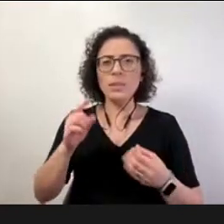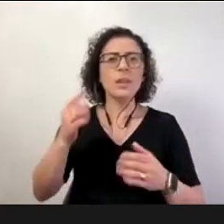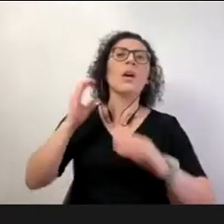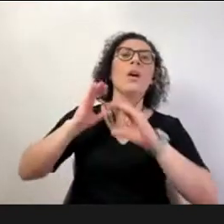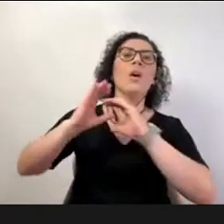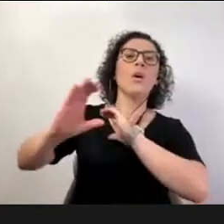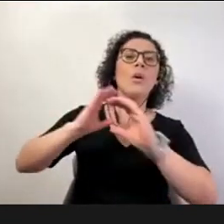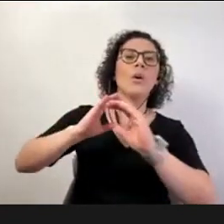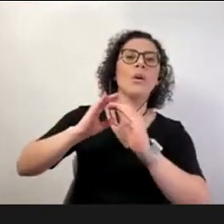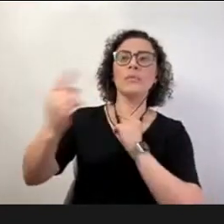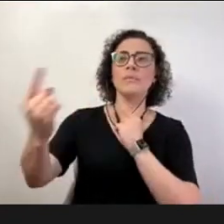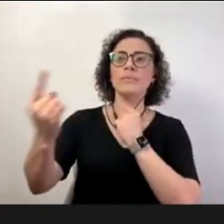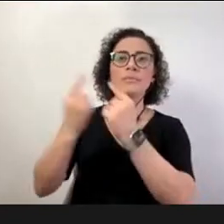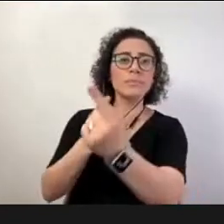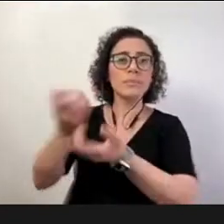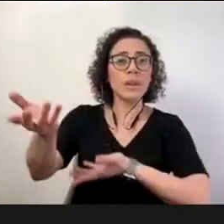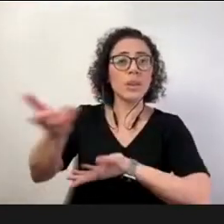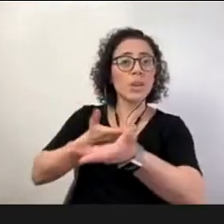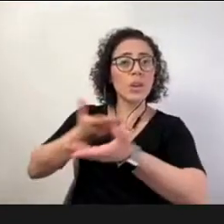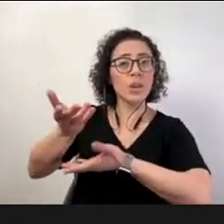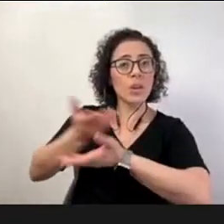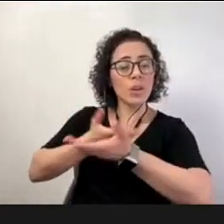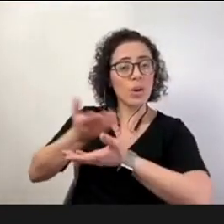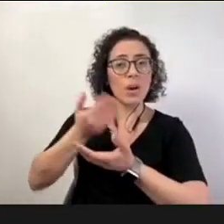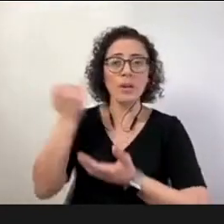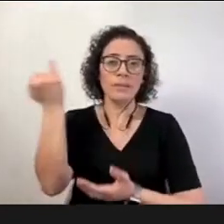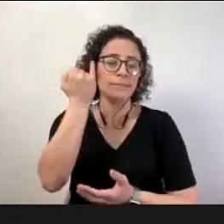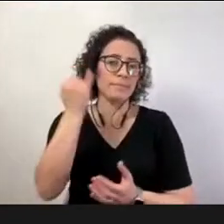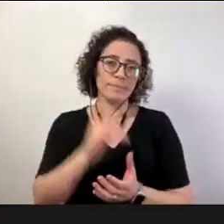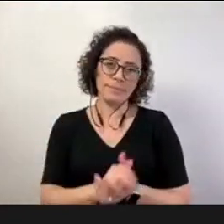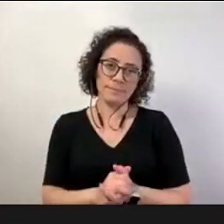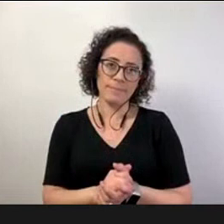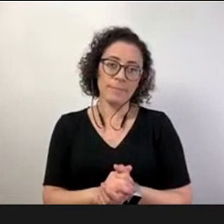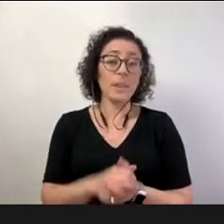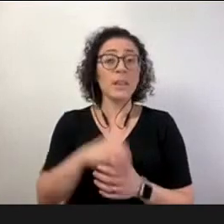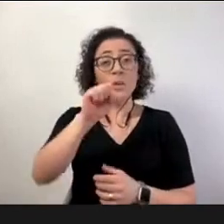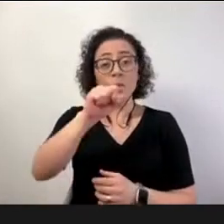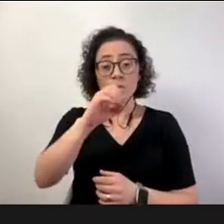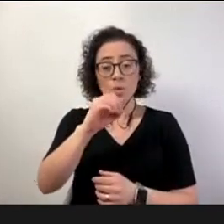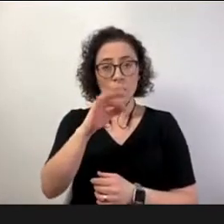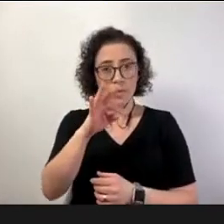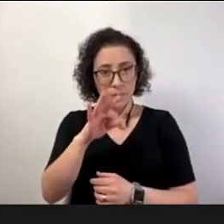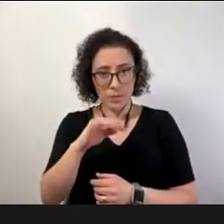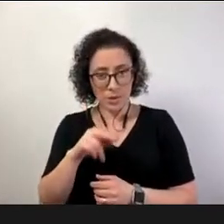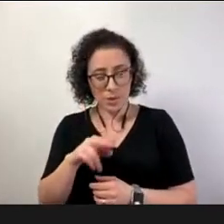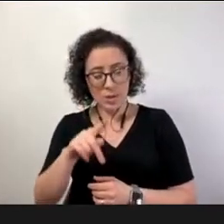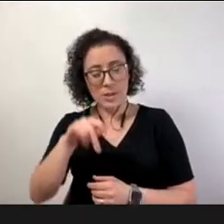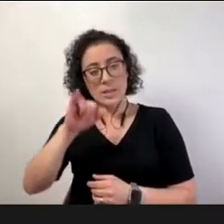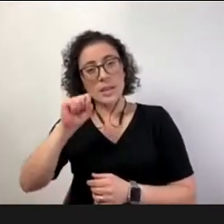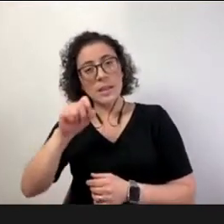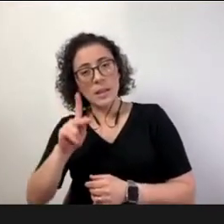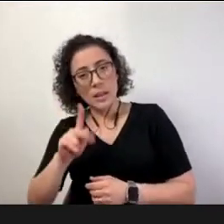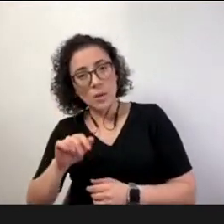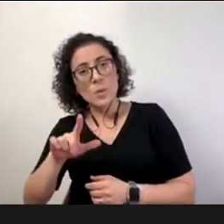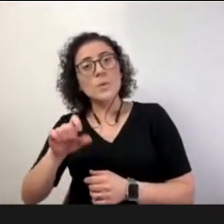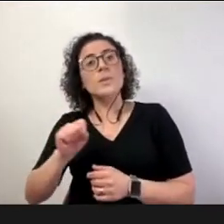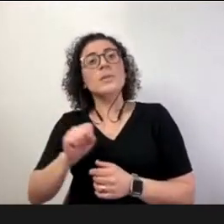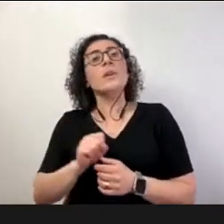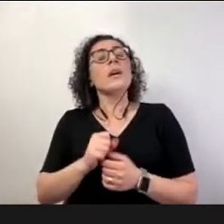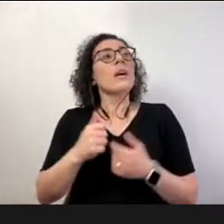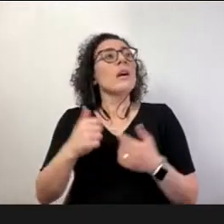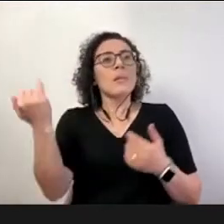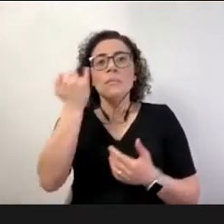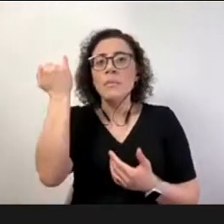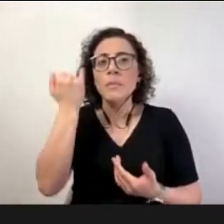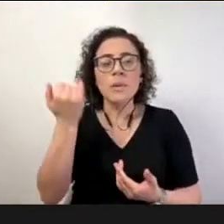trabalhar com a soft skills no sentido que o relacionamento né o desenvolvimento da criatividade mesmo